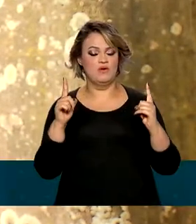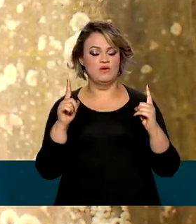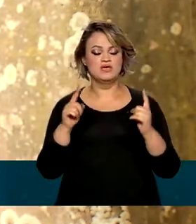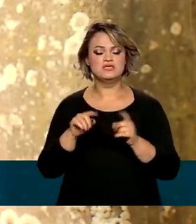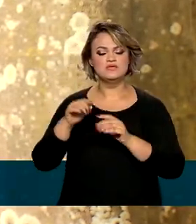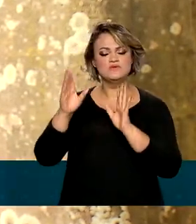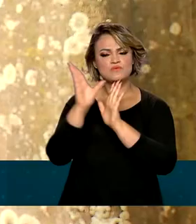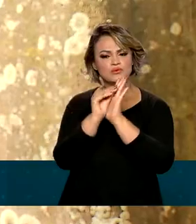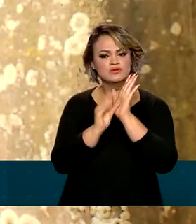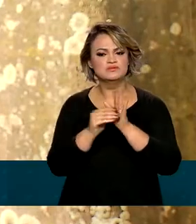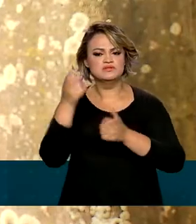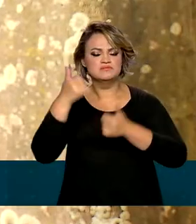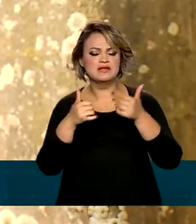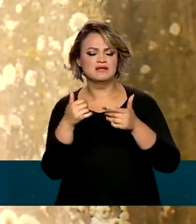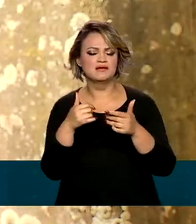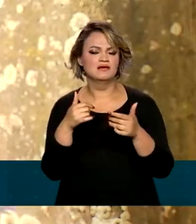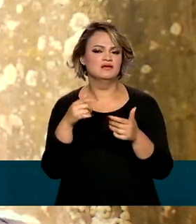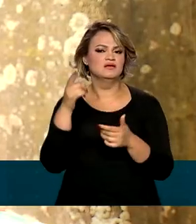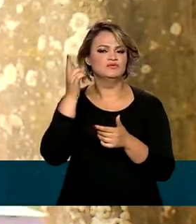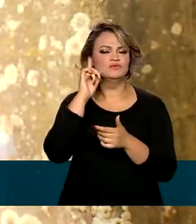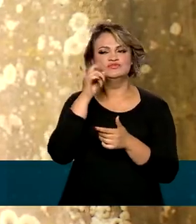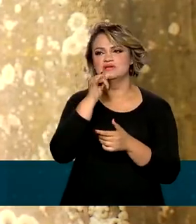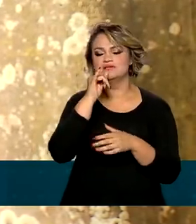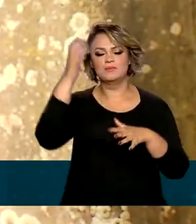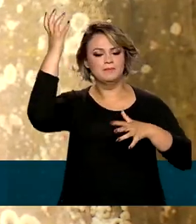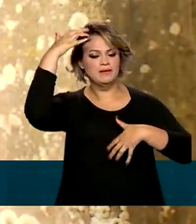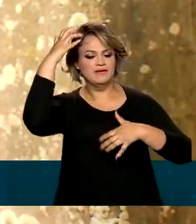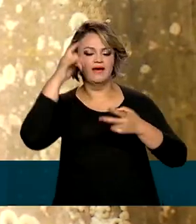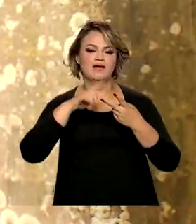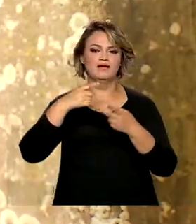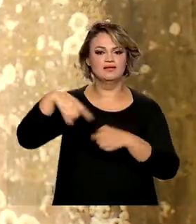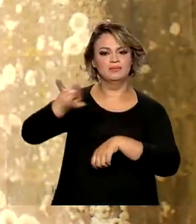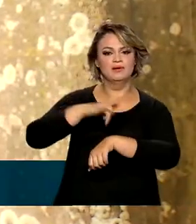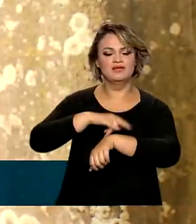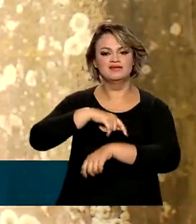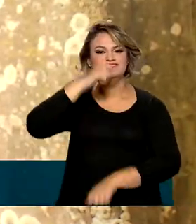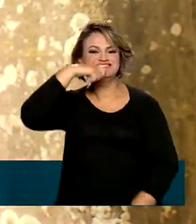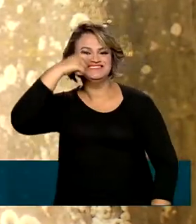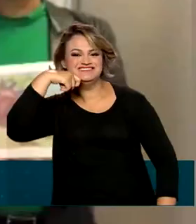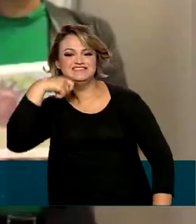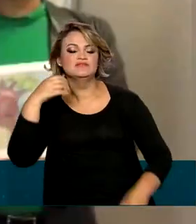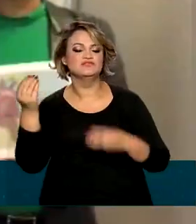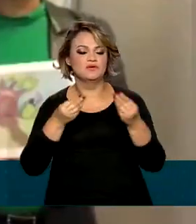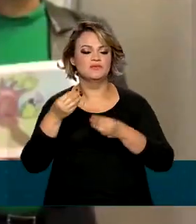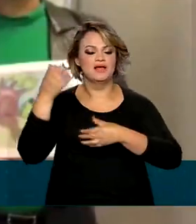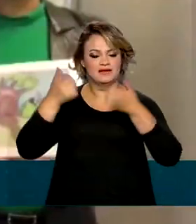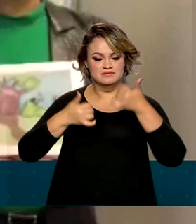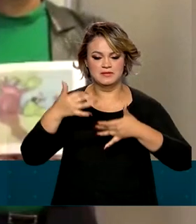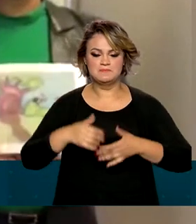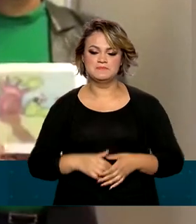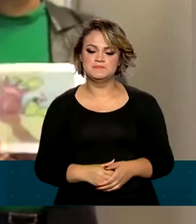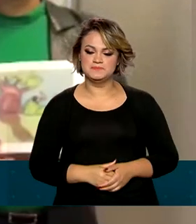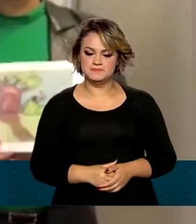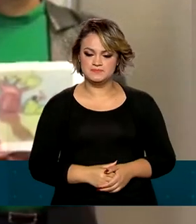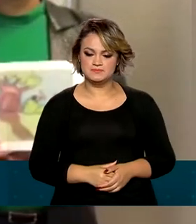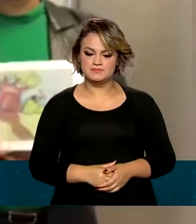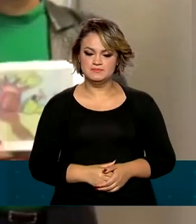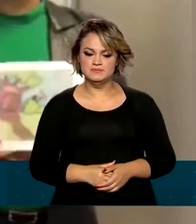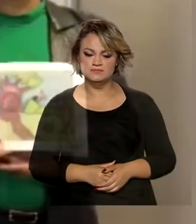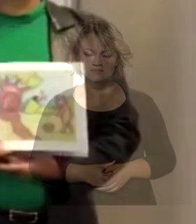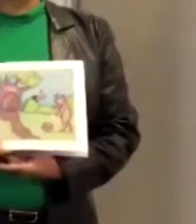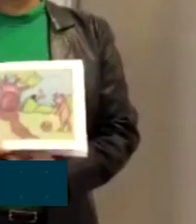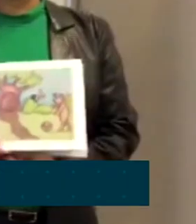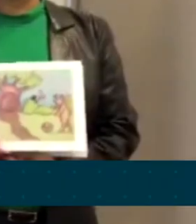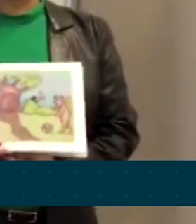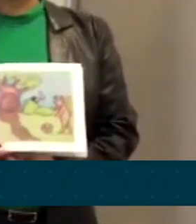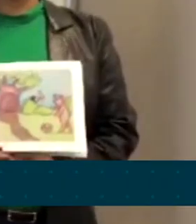ensina sobre ações do dia a dia, como tomar banho, ir ao banheiro ou escovar os dentes. Elas trazem, na mesma edição,